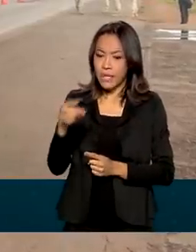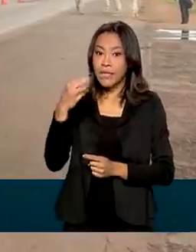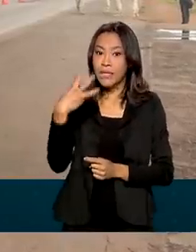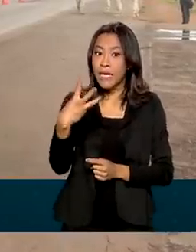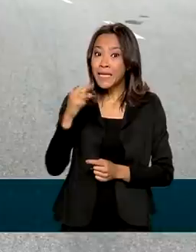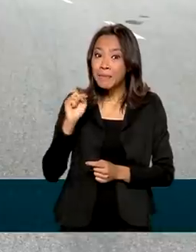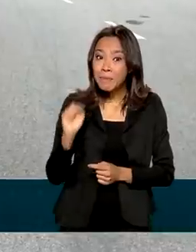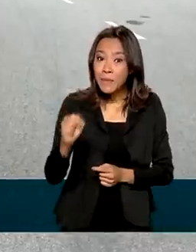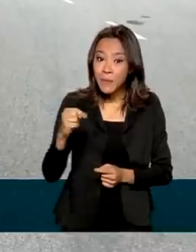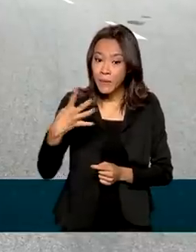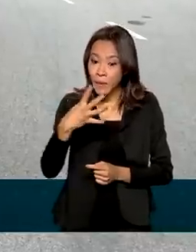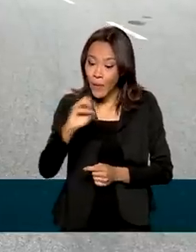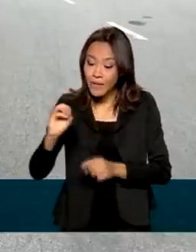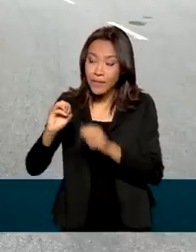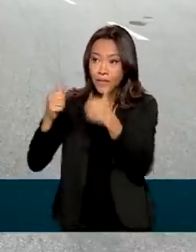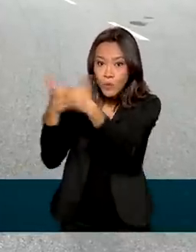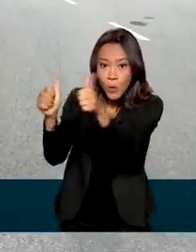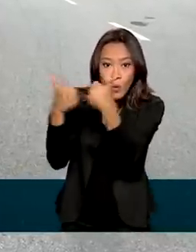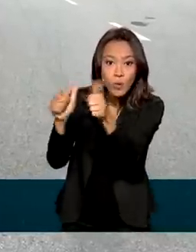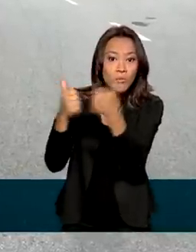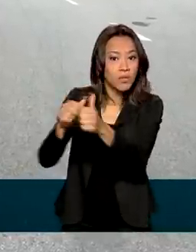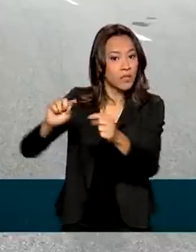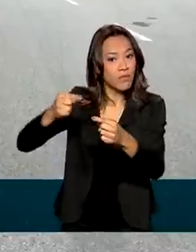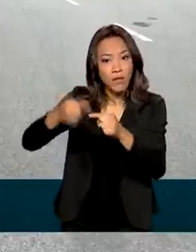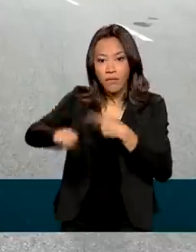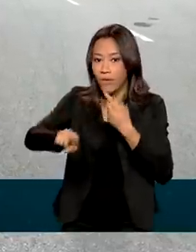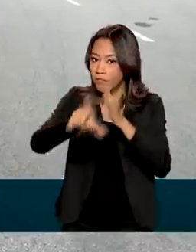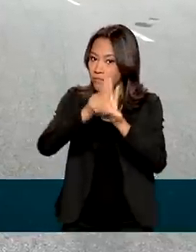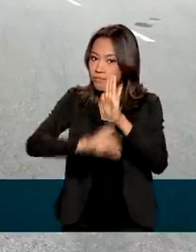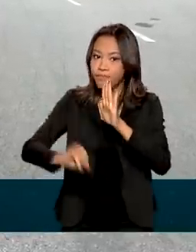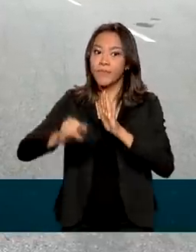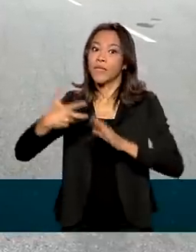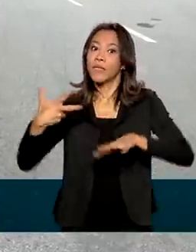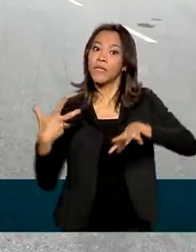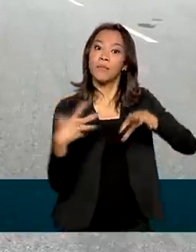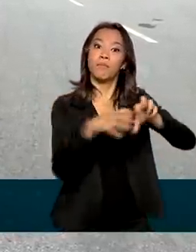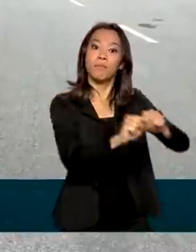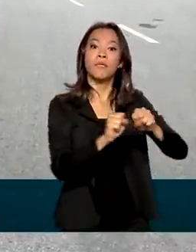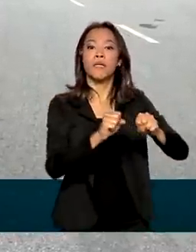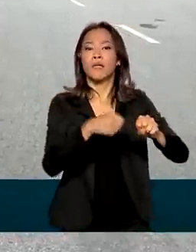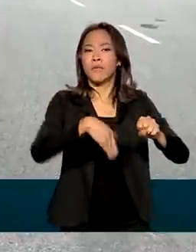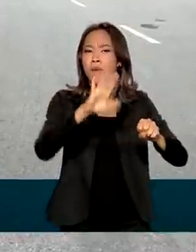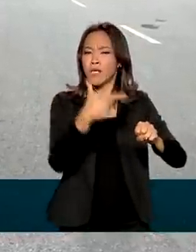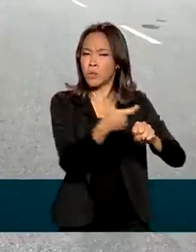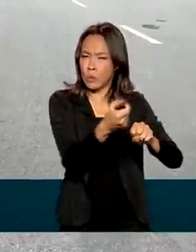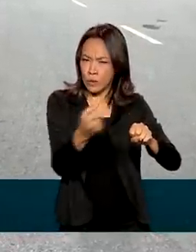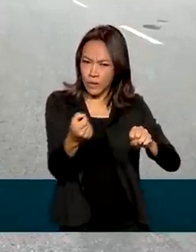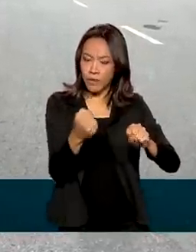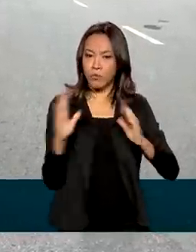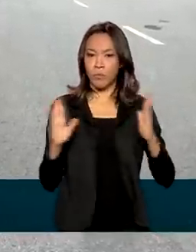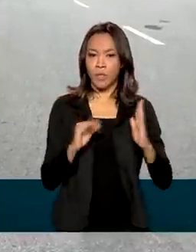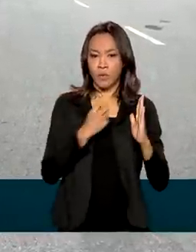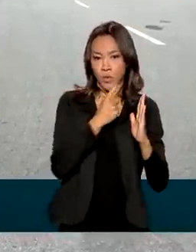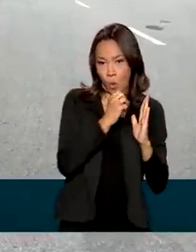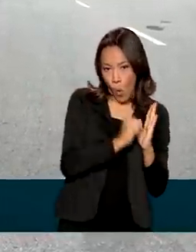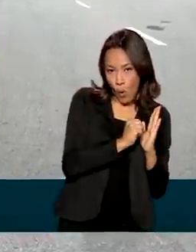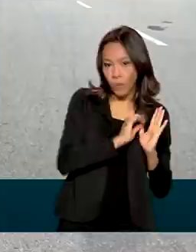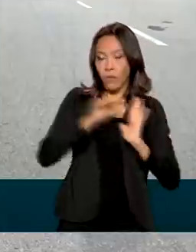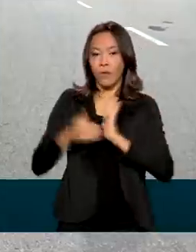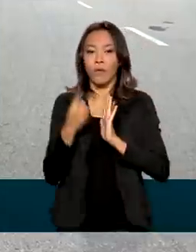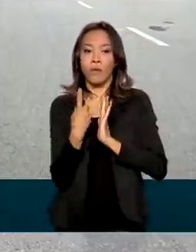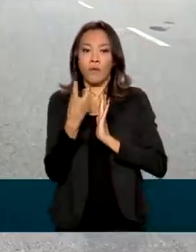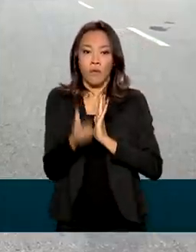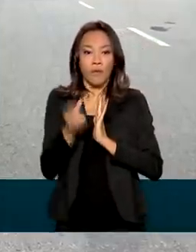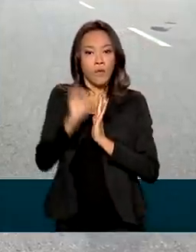.400 veículos e apreendeu mais de 200 entre os dias 8 e 16 de outubro. O objetivo da operação foi